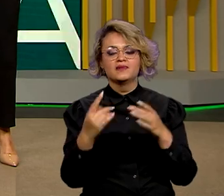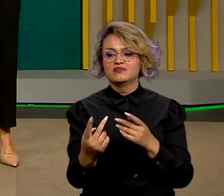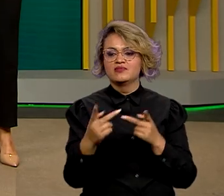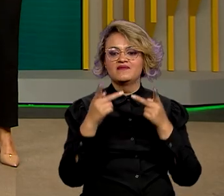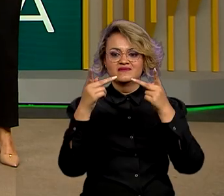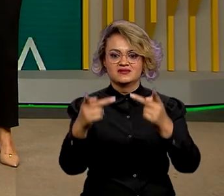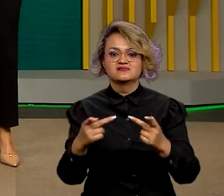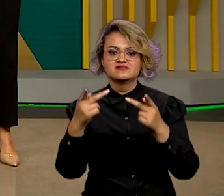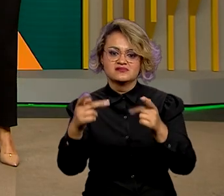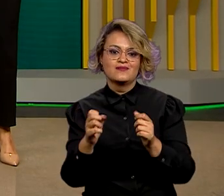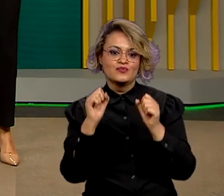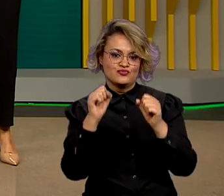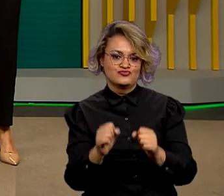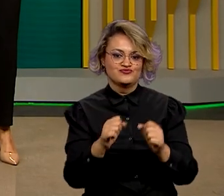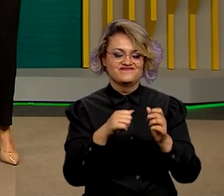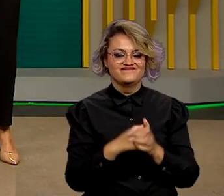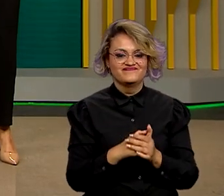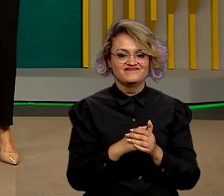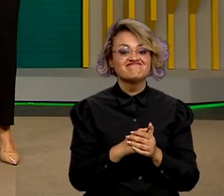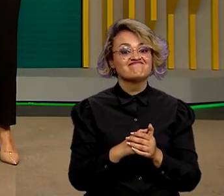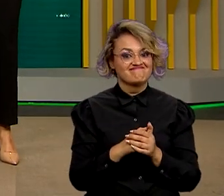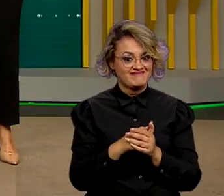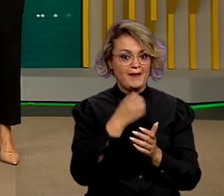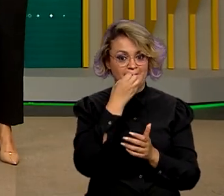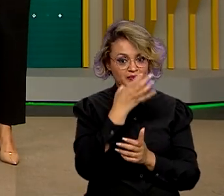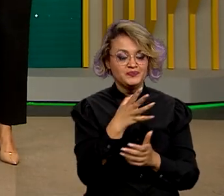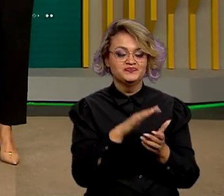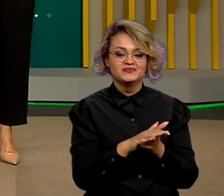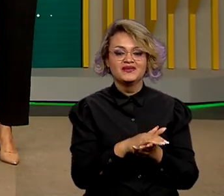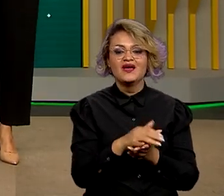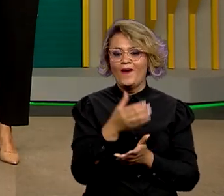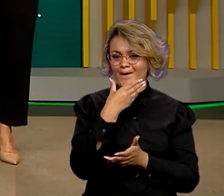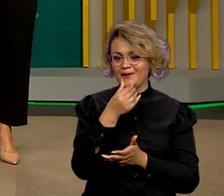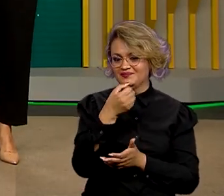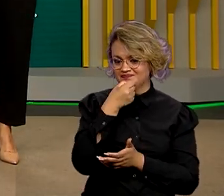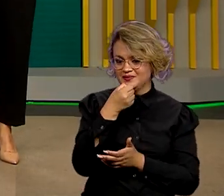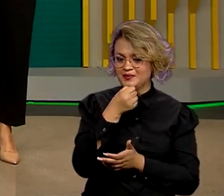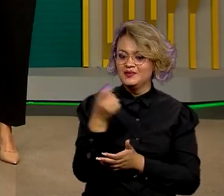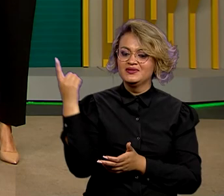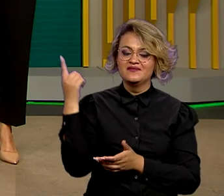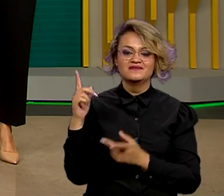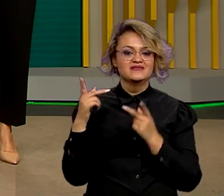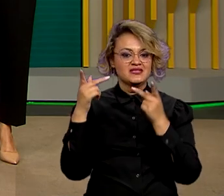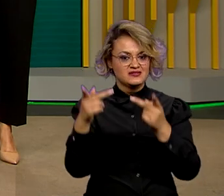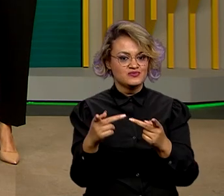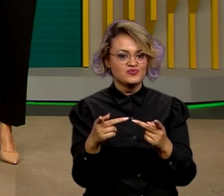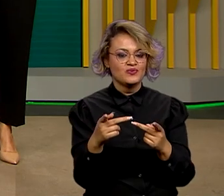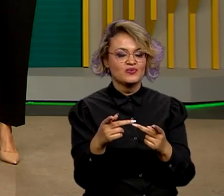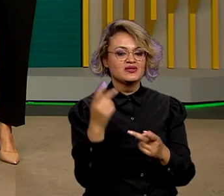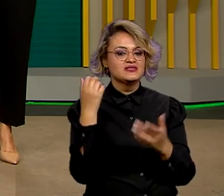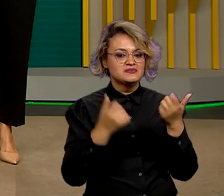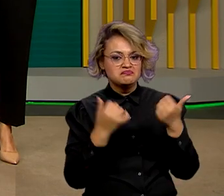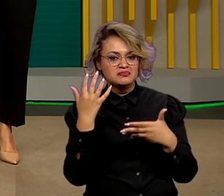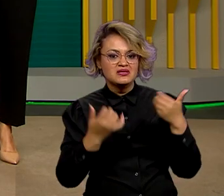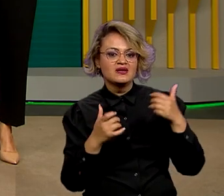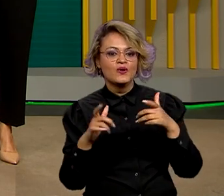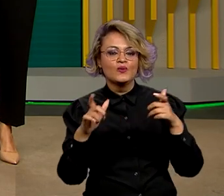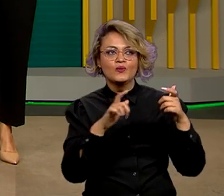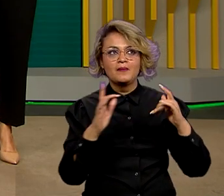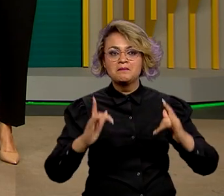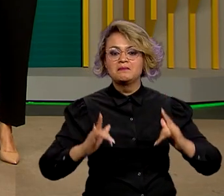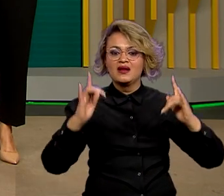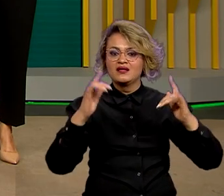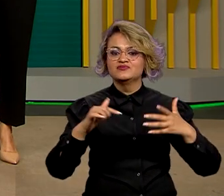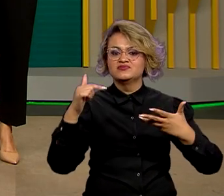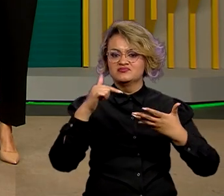receber as visitas públicas. Vale a pena, né, Roberto? O repórter Dima Soud visitou o local e mostra para a gente o prédio